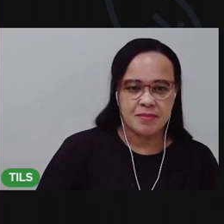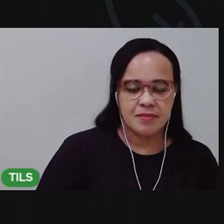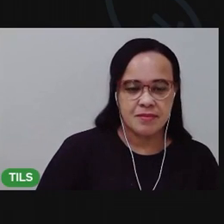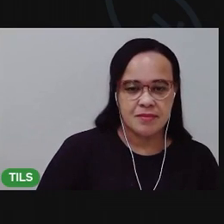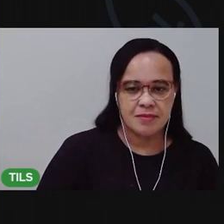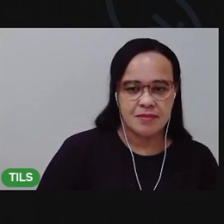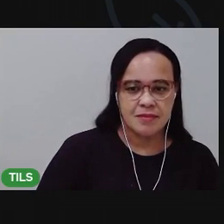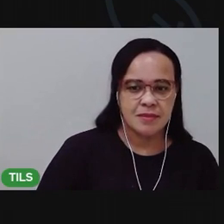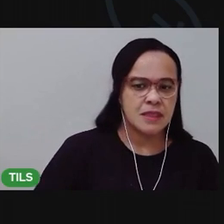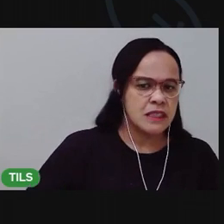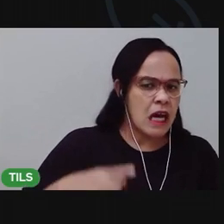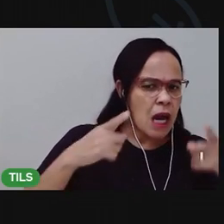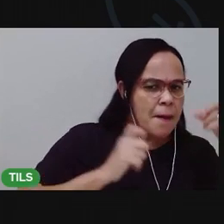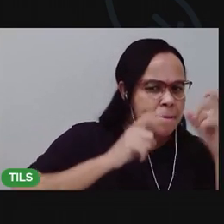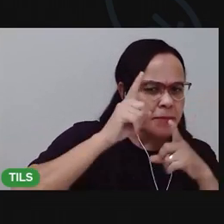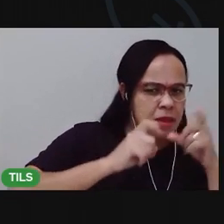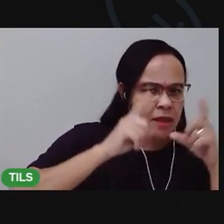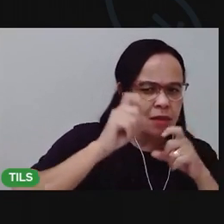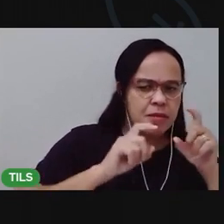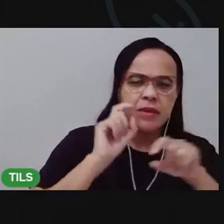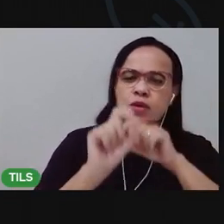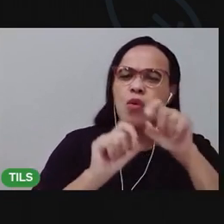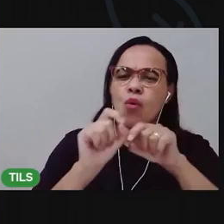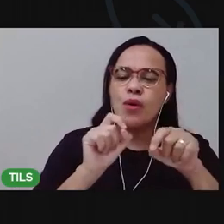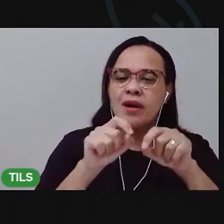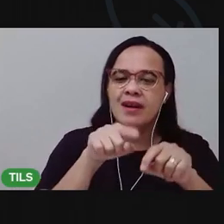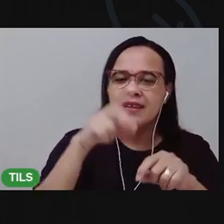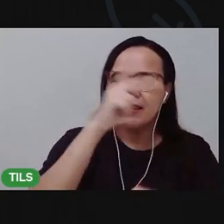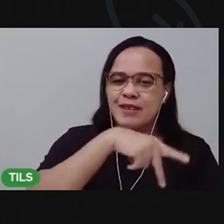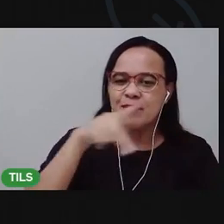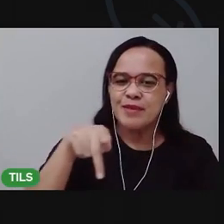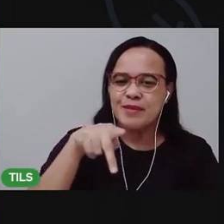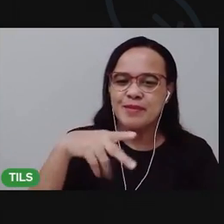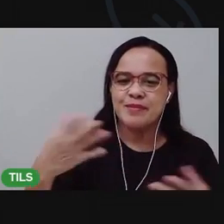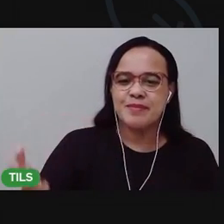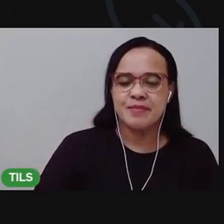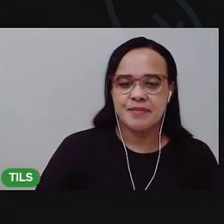Qual vai ser a minha primeira tarefa? Qual